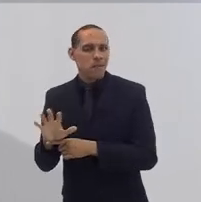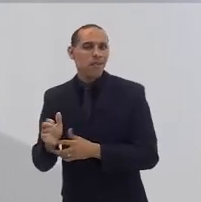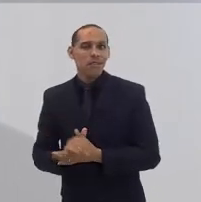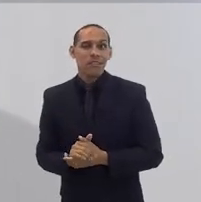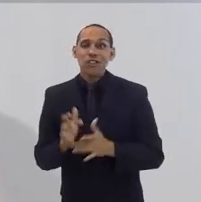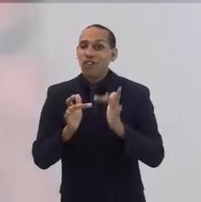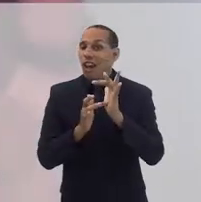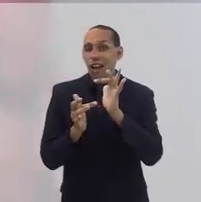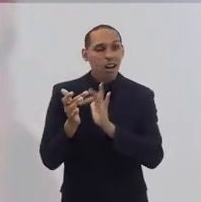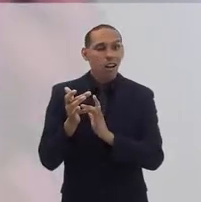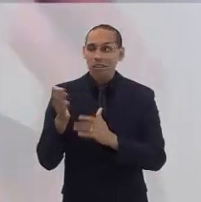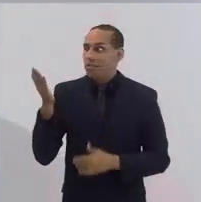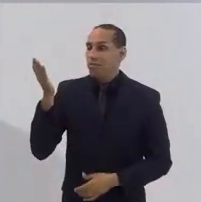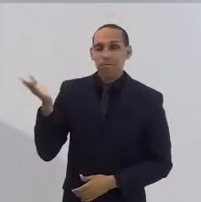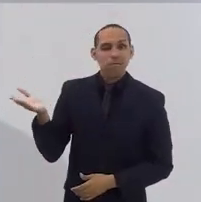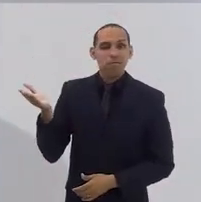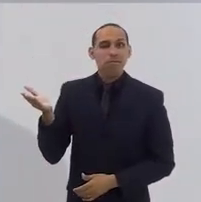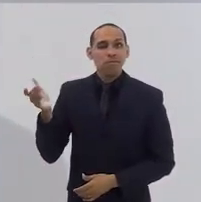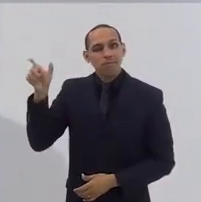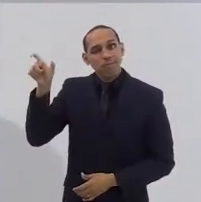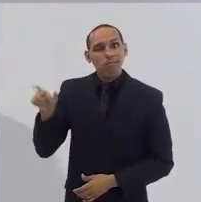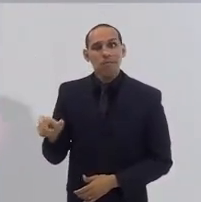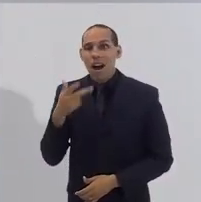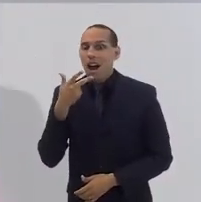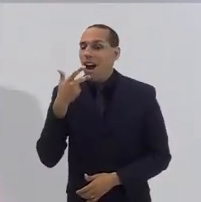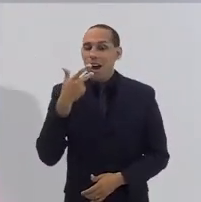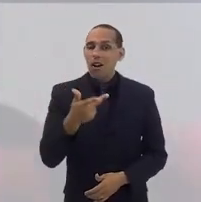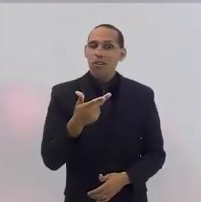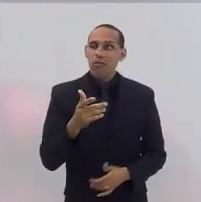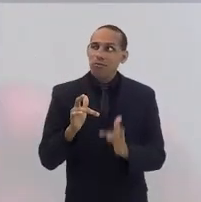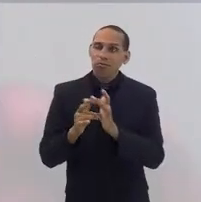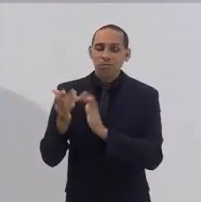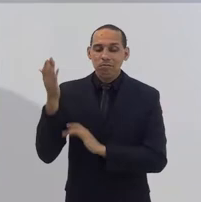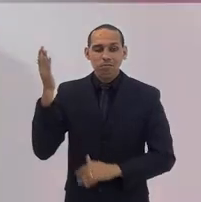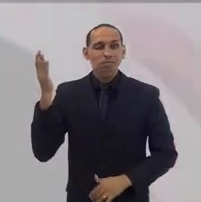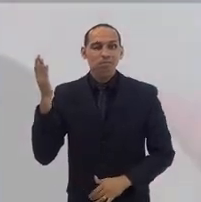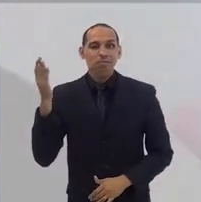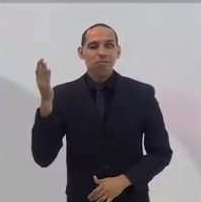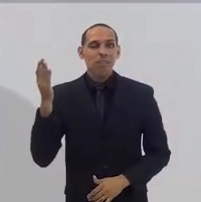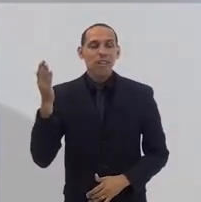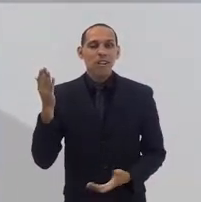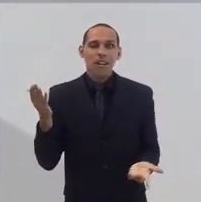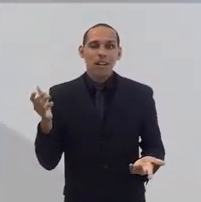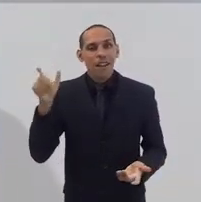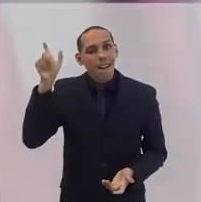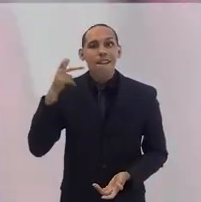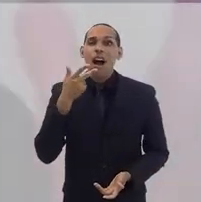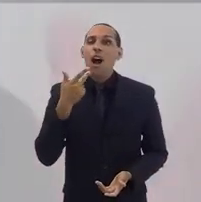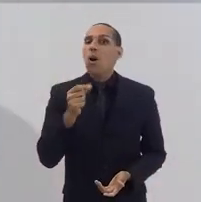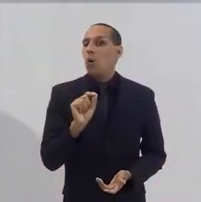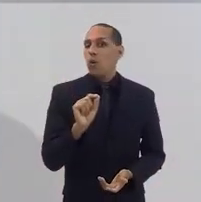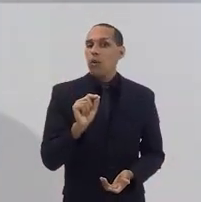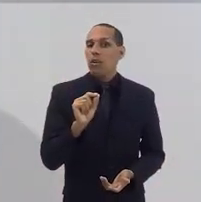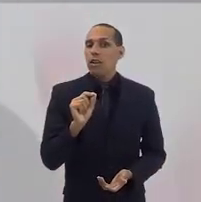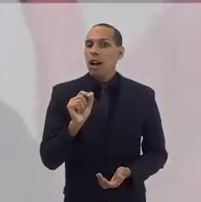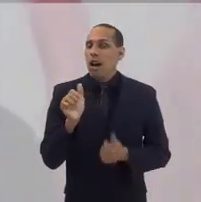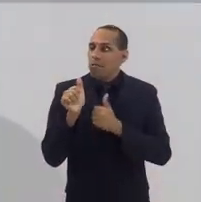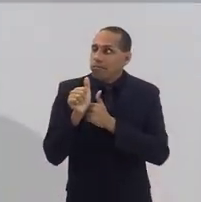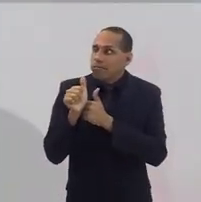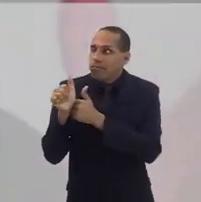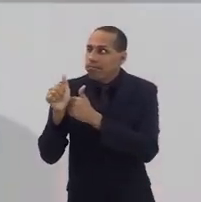outros. O próprio Jesus colocou como critério definitivo para quem quer